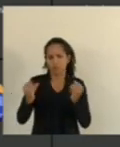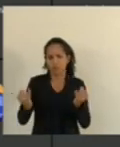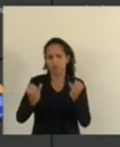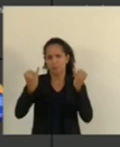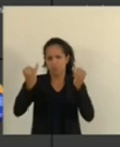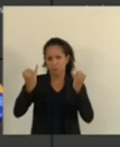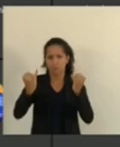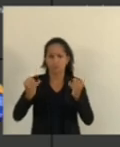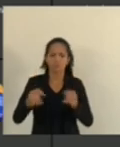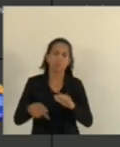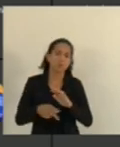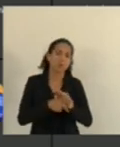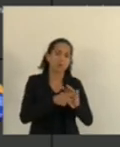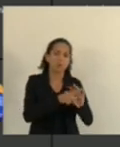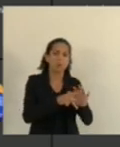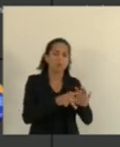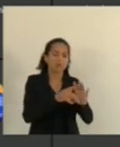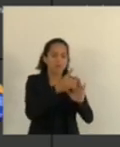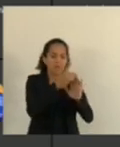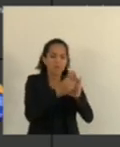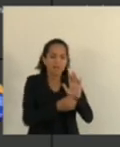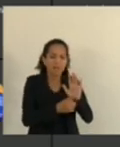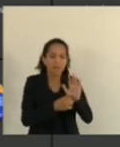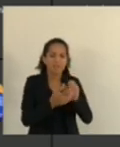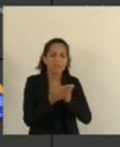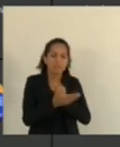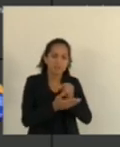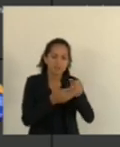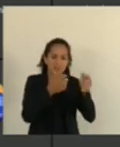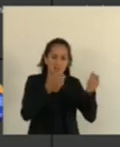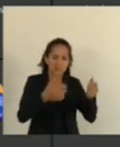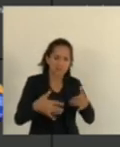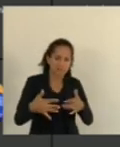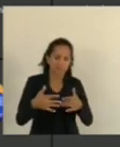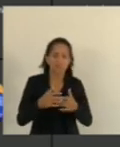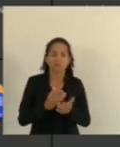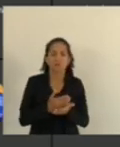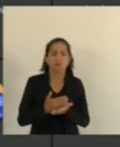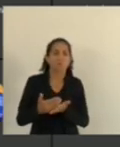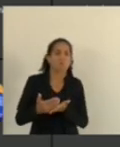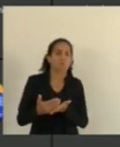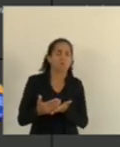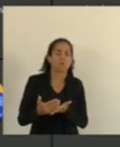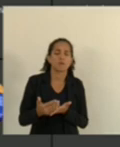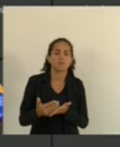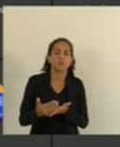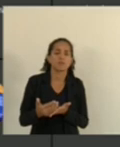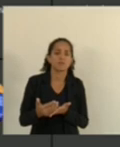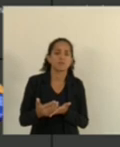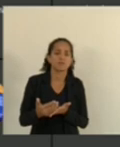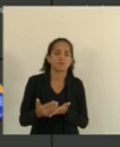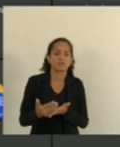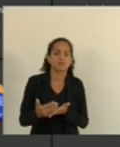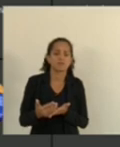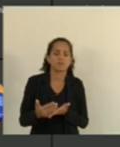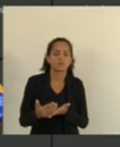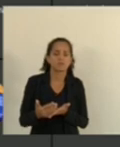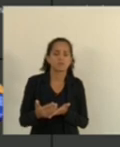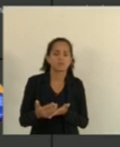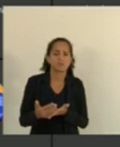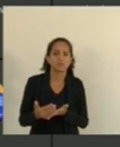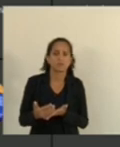trata De uma política De diretrizes Inicialmente Não há Por parte Do governo do estado